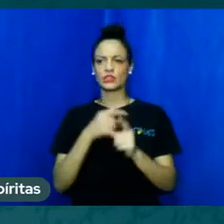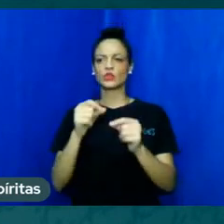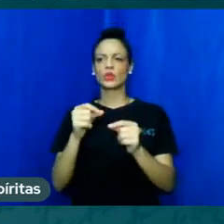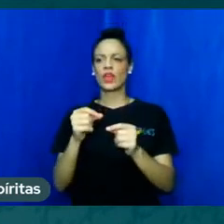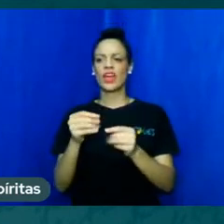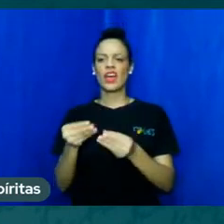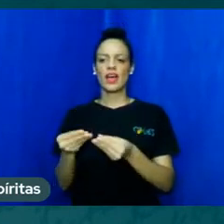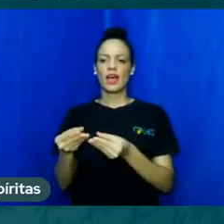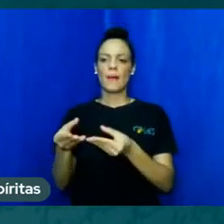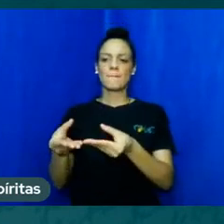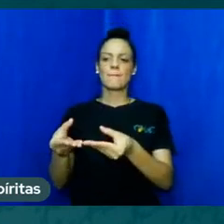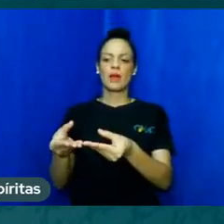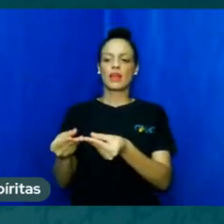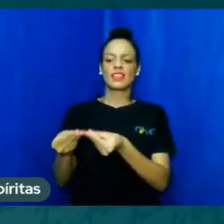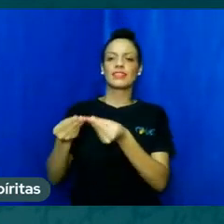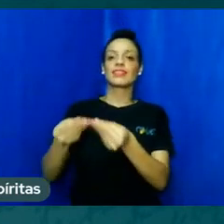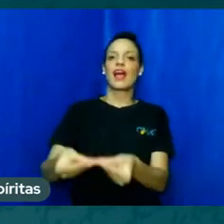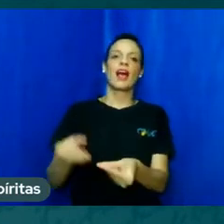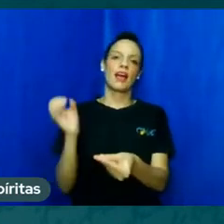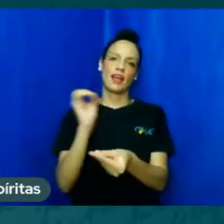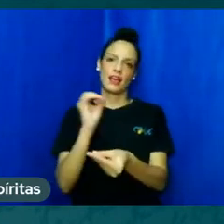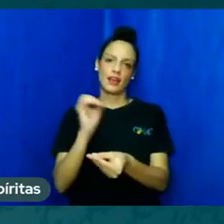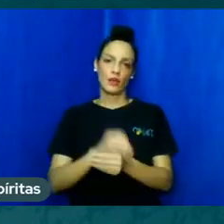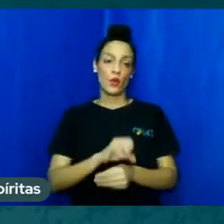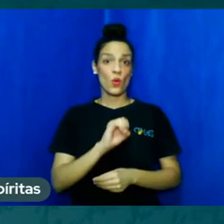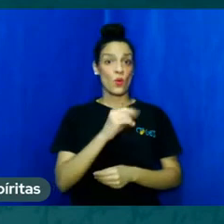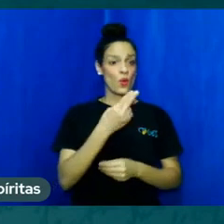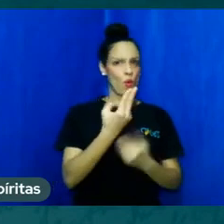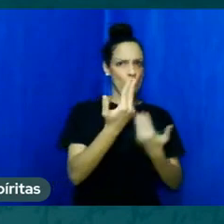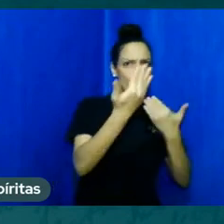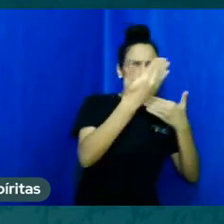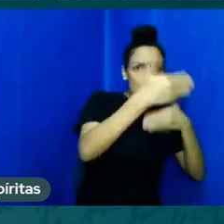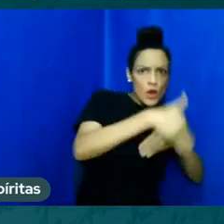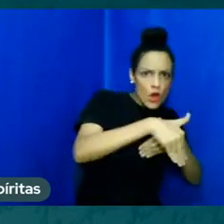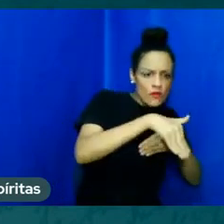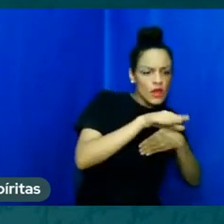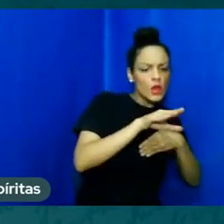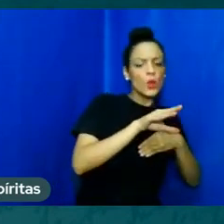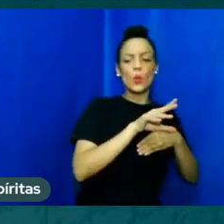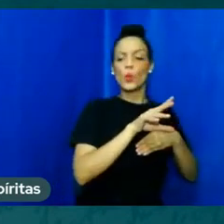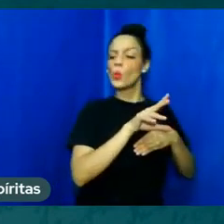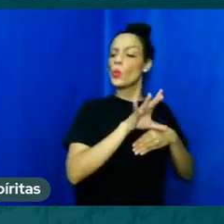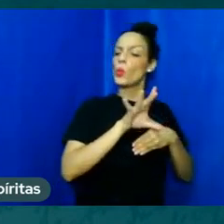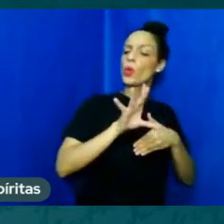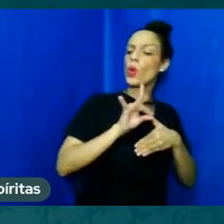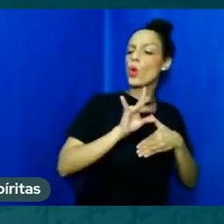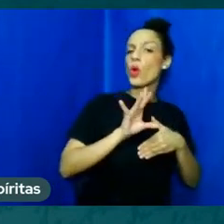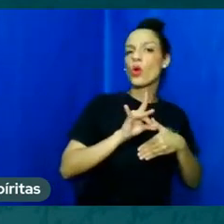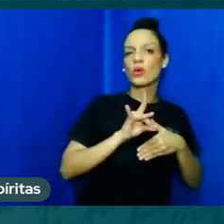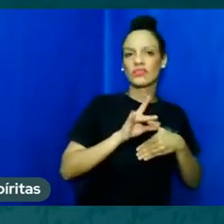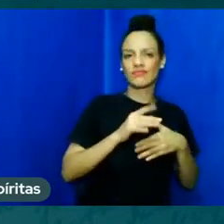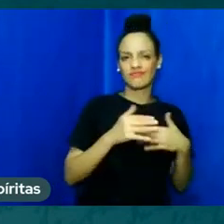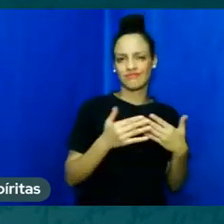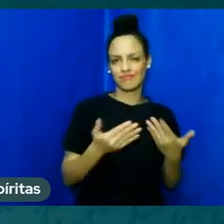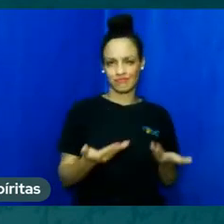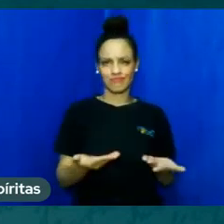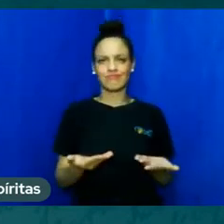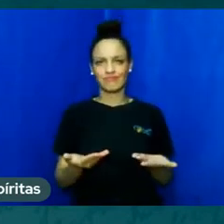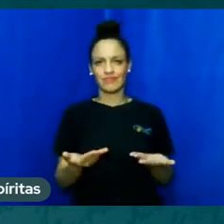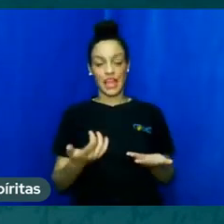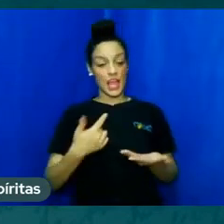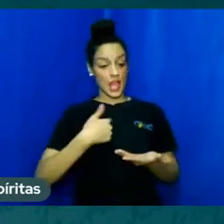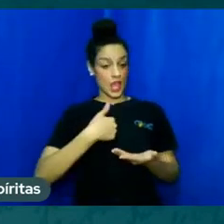prova? Tudo baseado no nosso interesse pessoal. Eu vou me dar bem. Não tem problema.